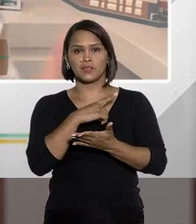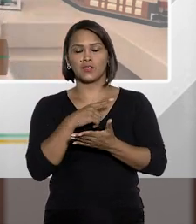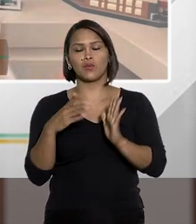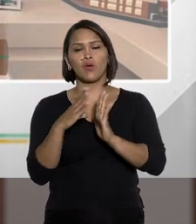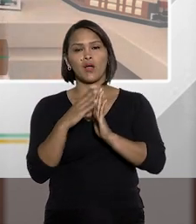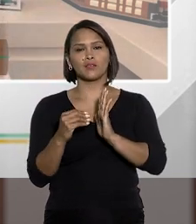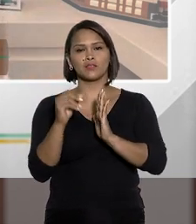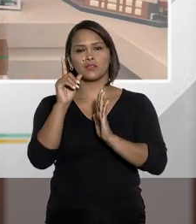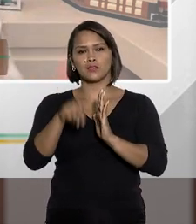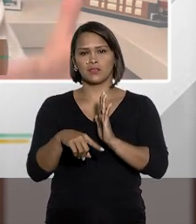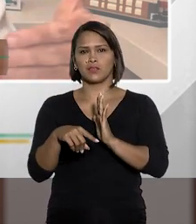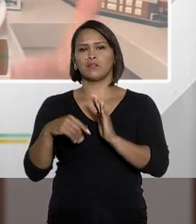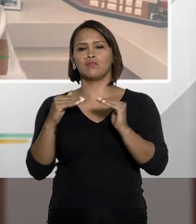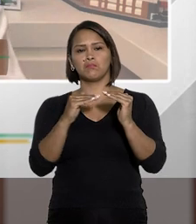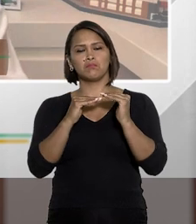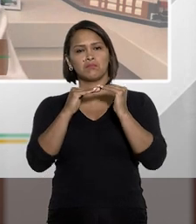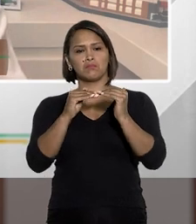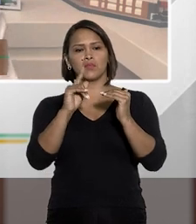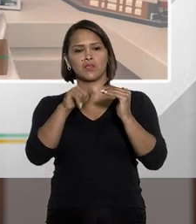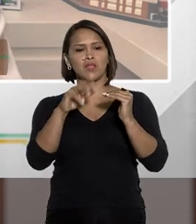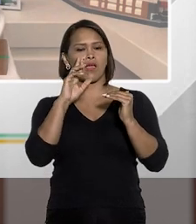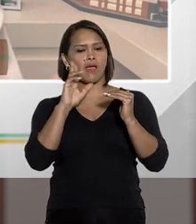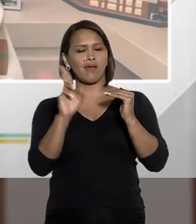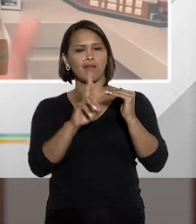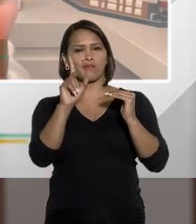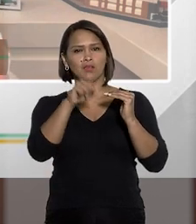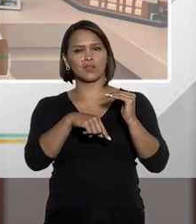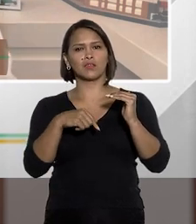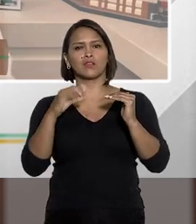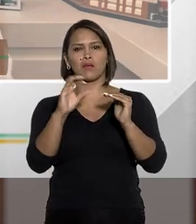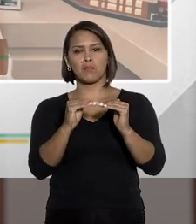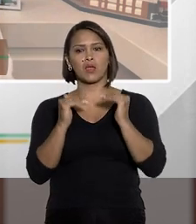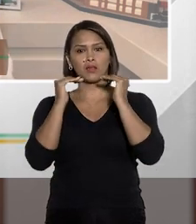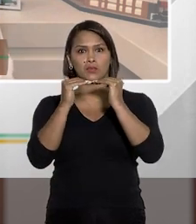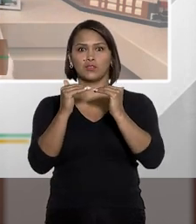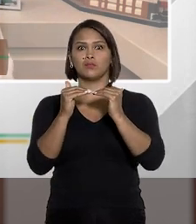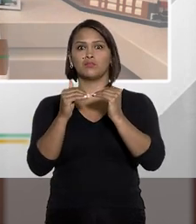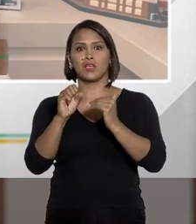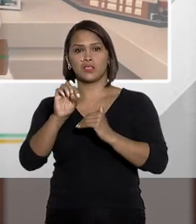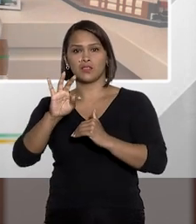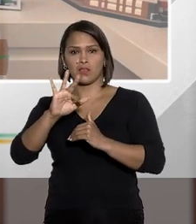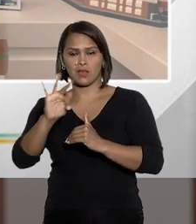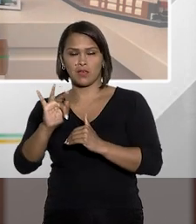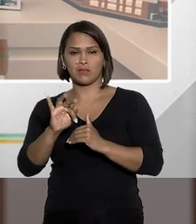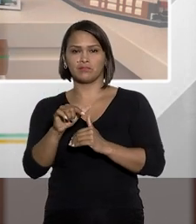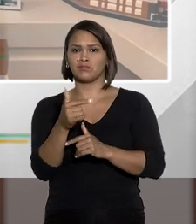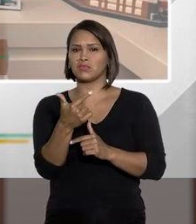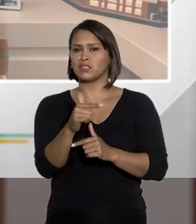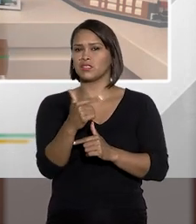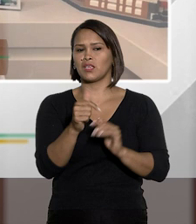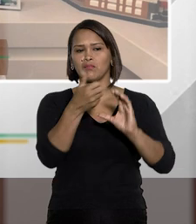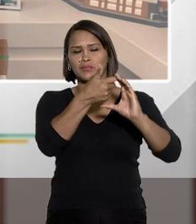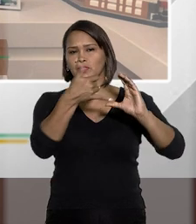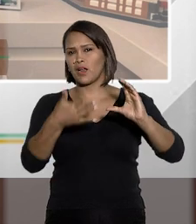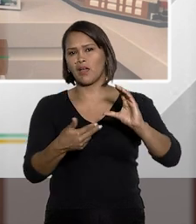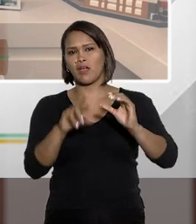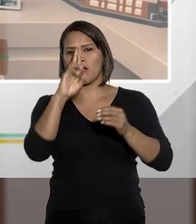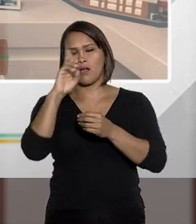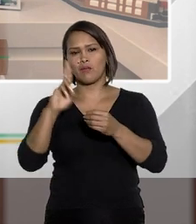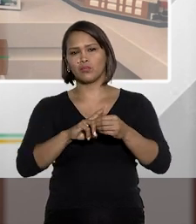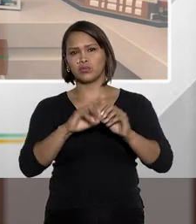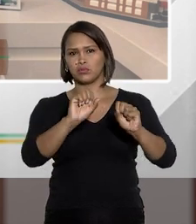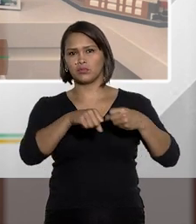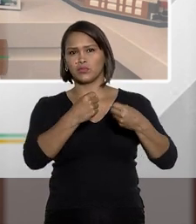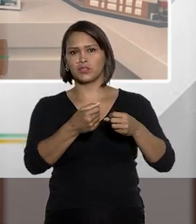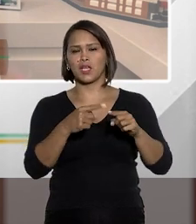Então, se eu estou adotando uma postura que é referendada pela Suprema Corte, isso certamente não caracteriza abuso de